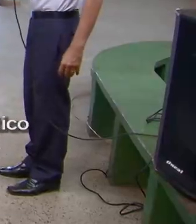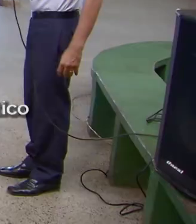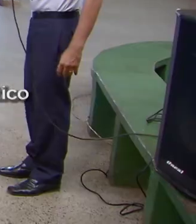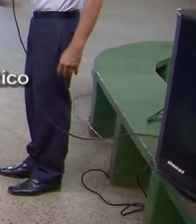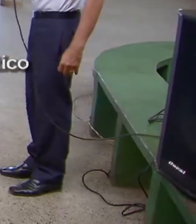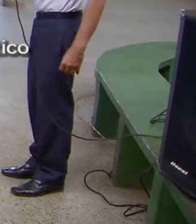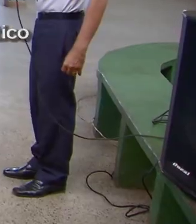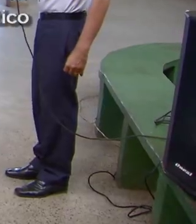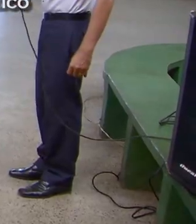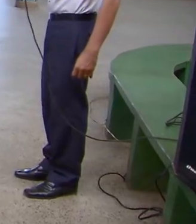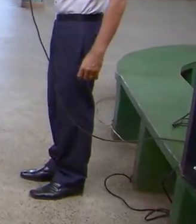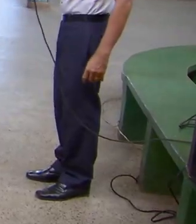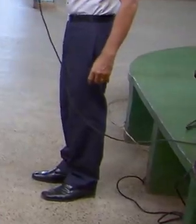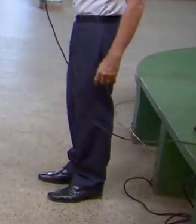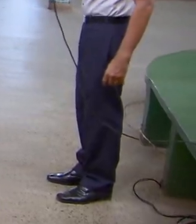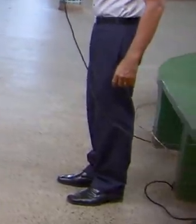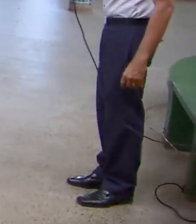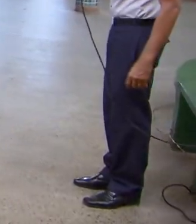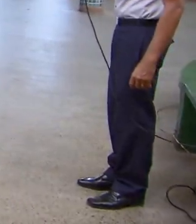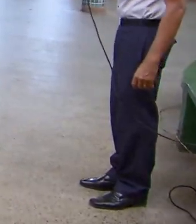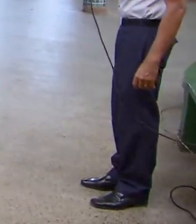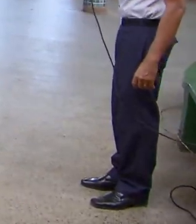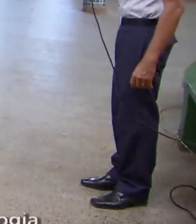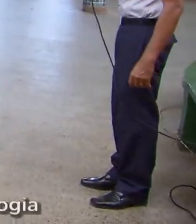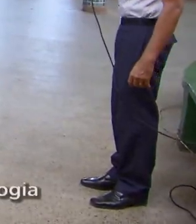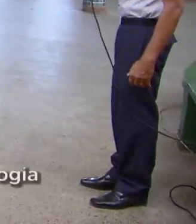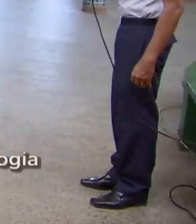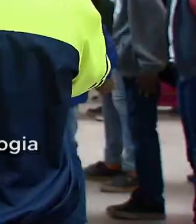E a